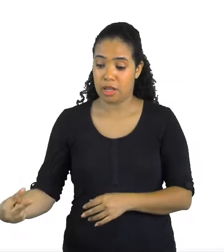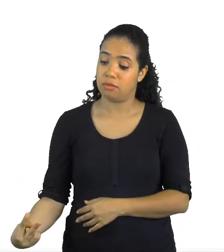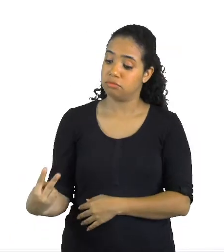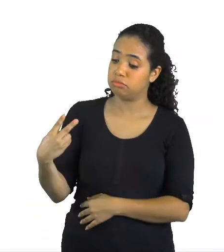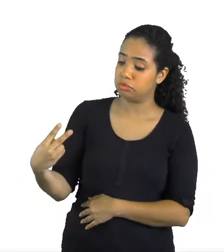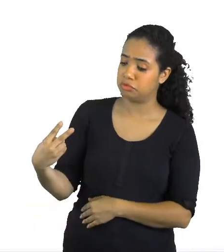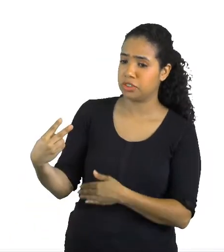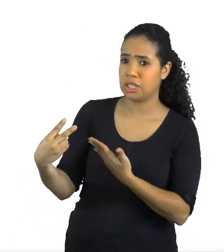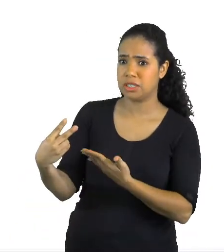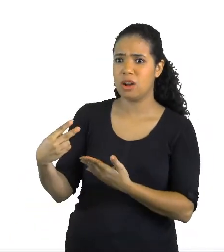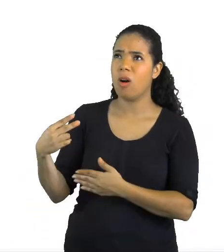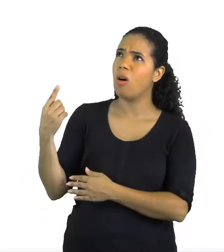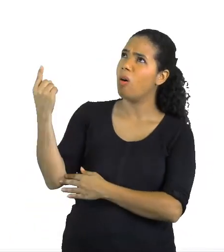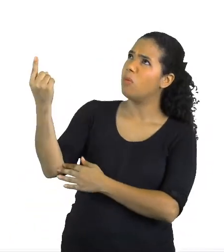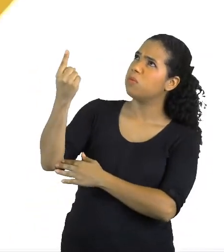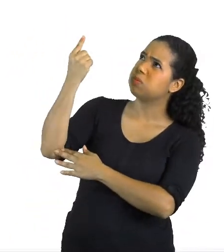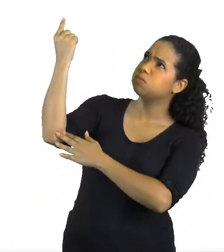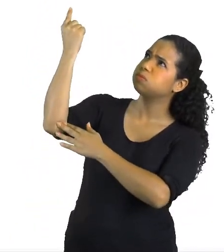que menino grandão.